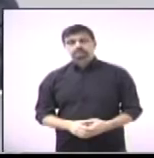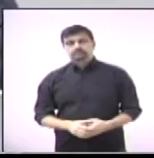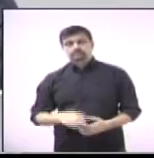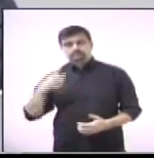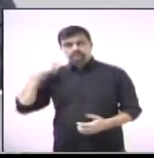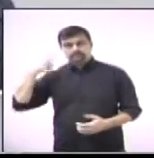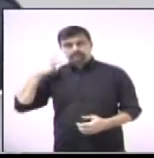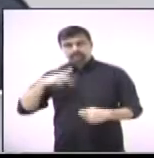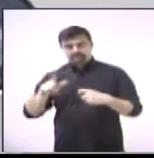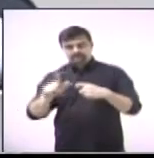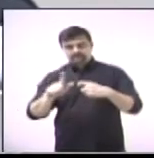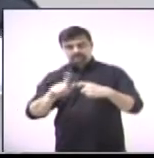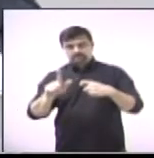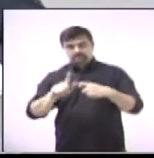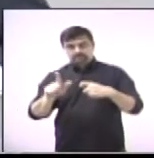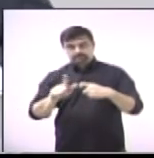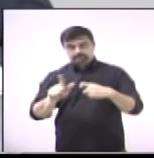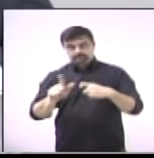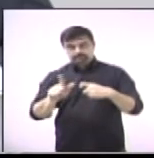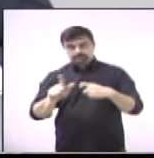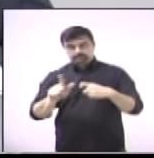Vereador, doutor Gustavo, com a palavra.